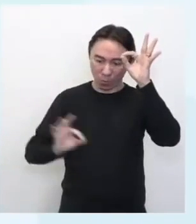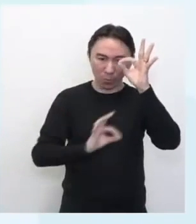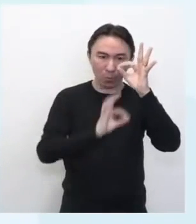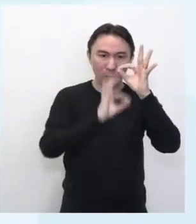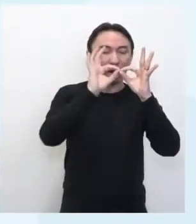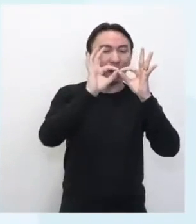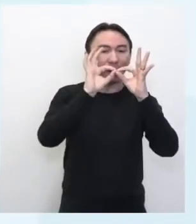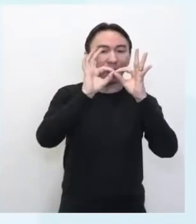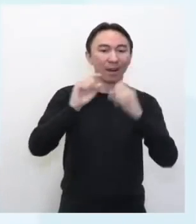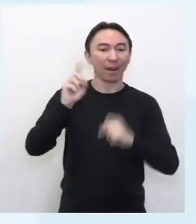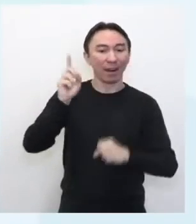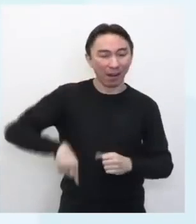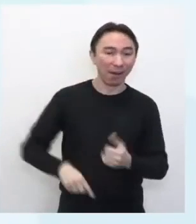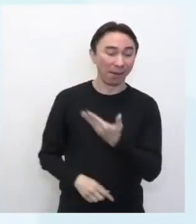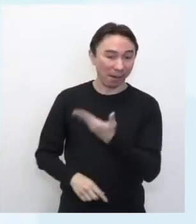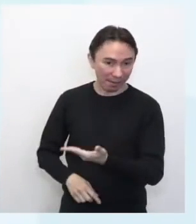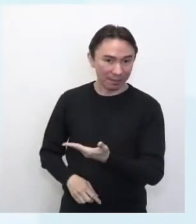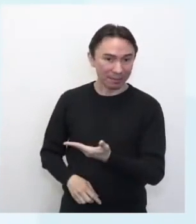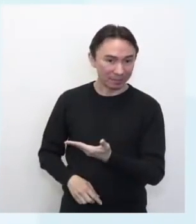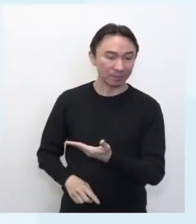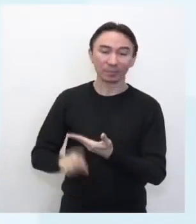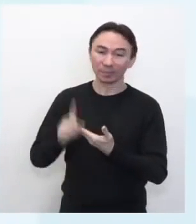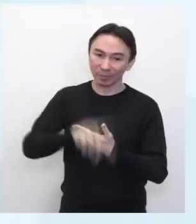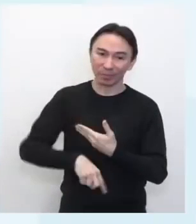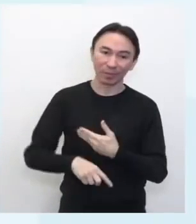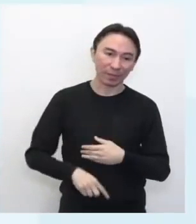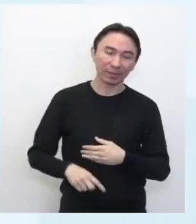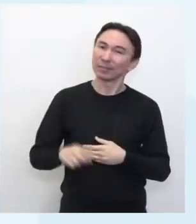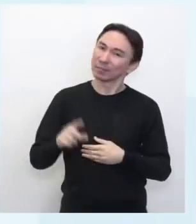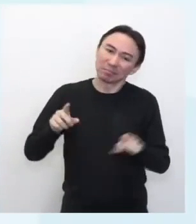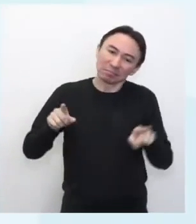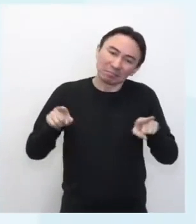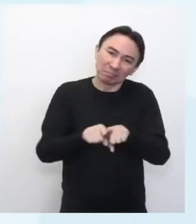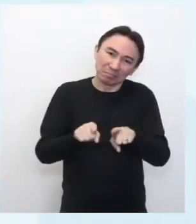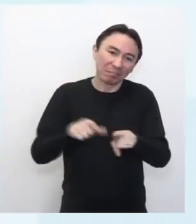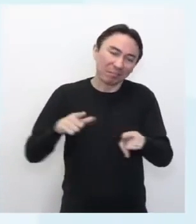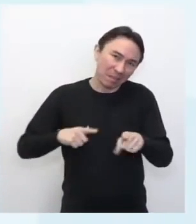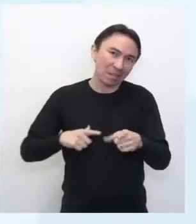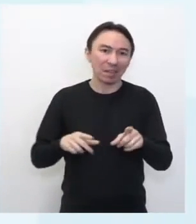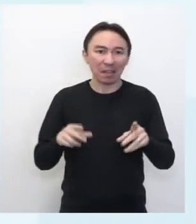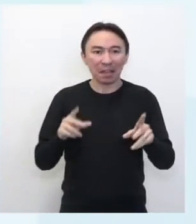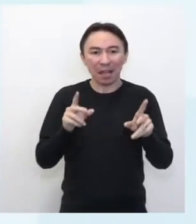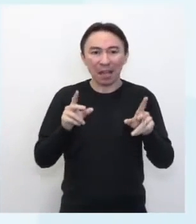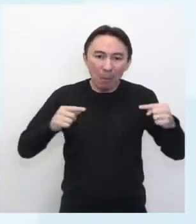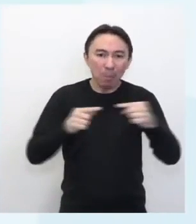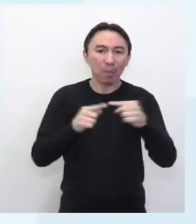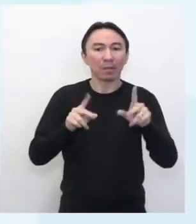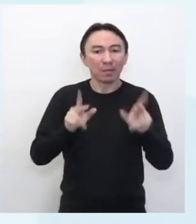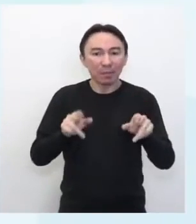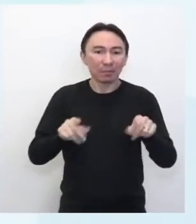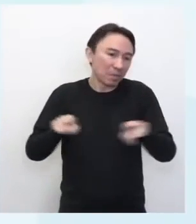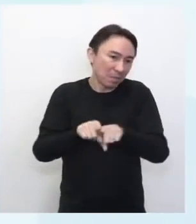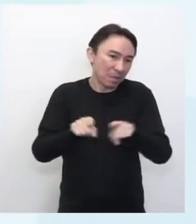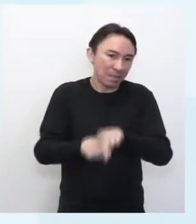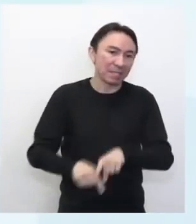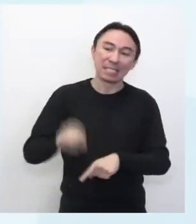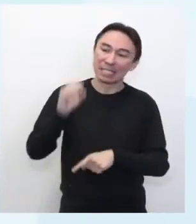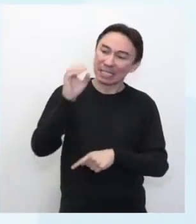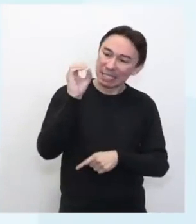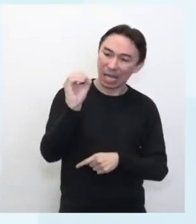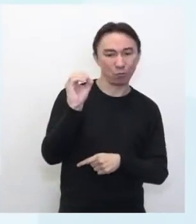completa coincide com o ângulo de zero graus, né? Então ele tem exatamente ali no mesmo ponto, 360